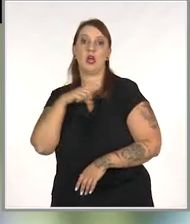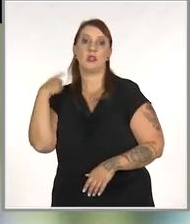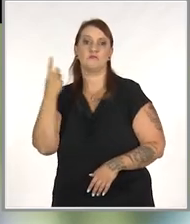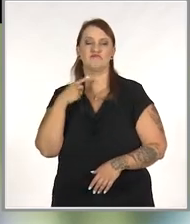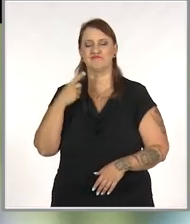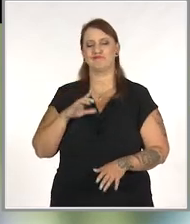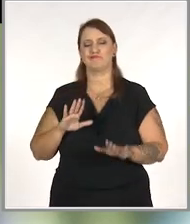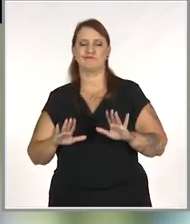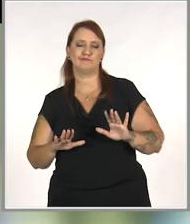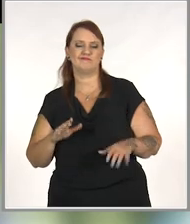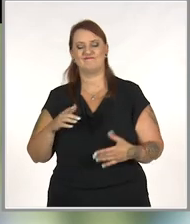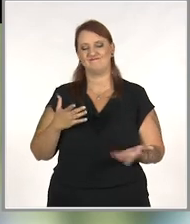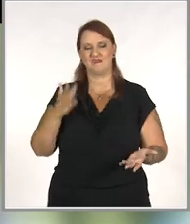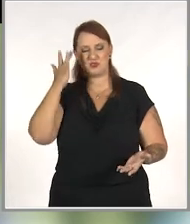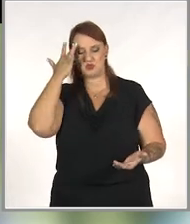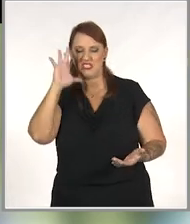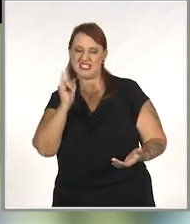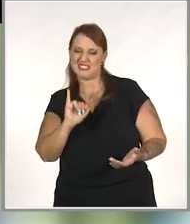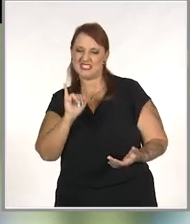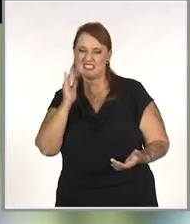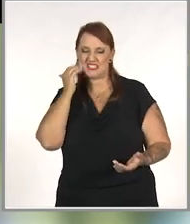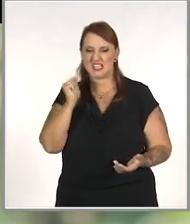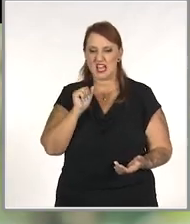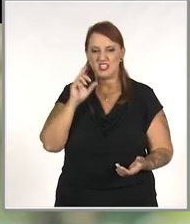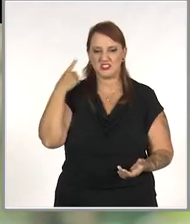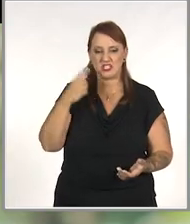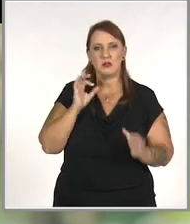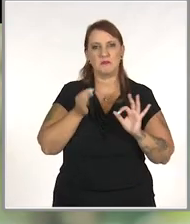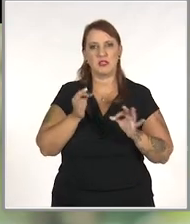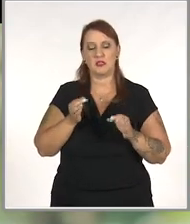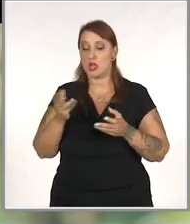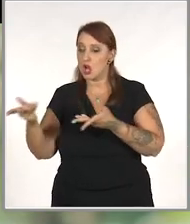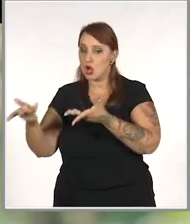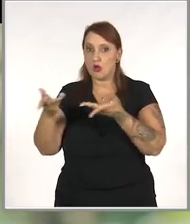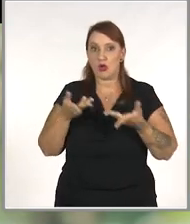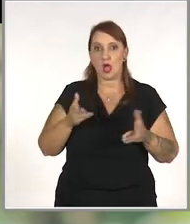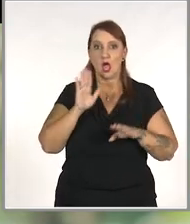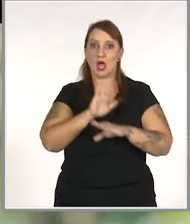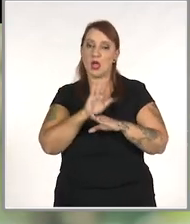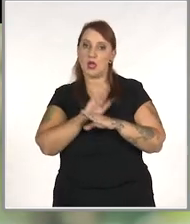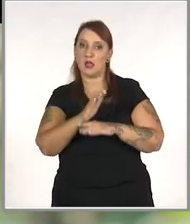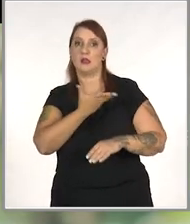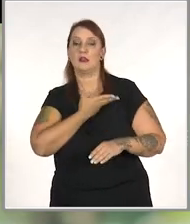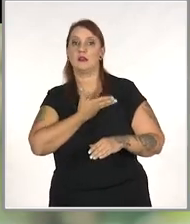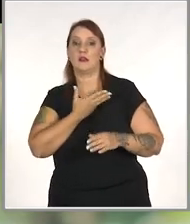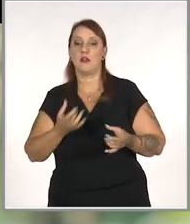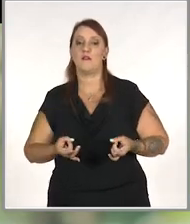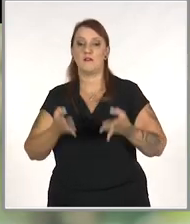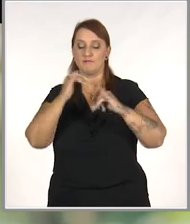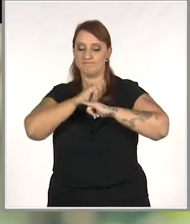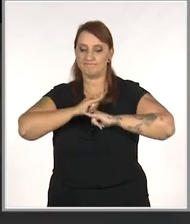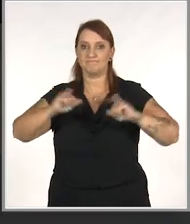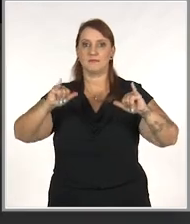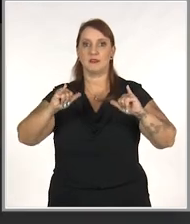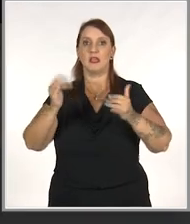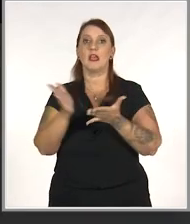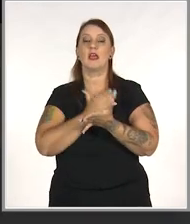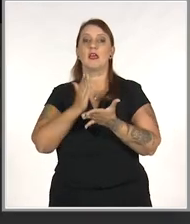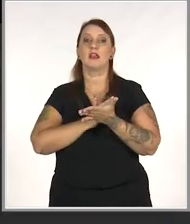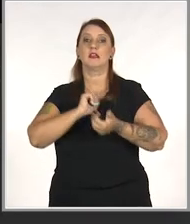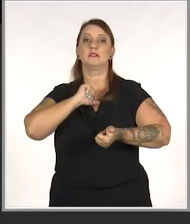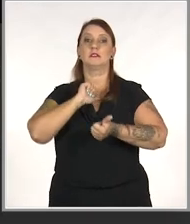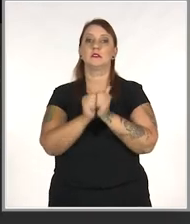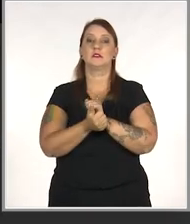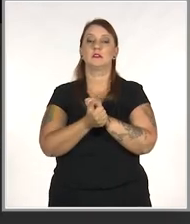sem muita convicção de que sua vocação estivesse ali. Convidado para ajudar um amigo, começou a vender anúncios de uma